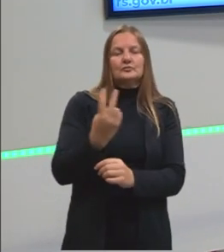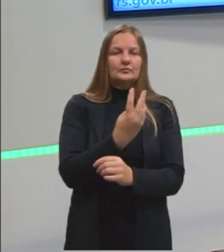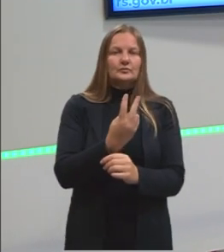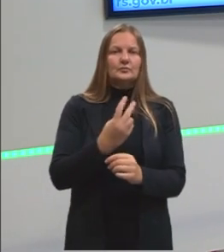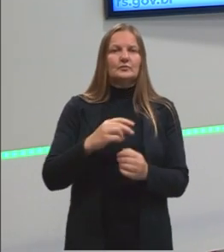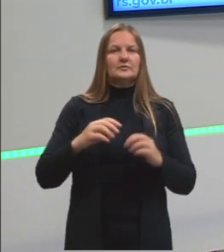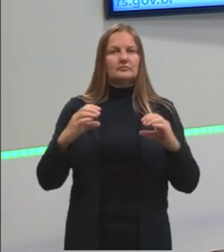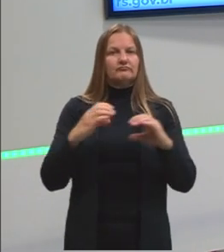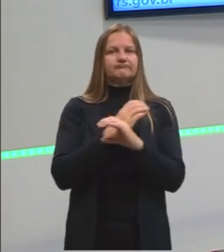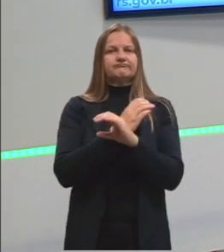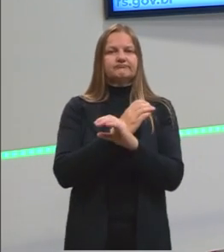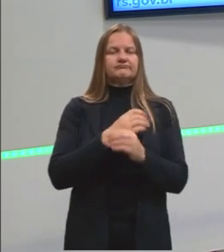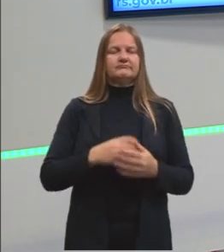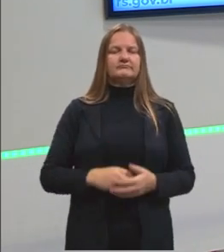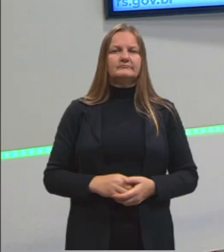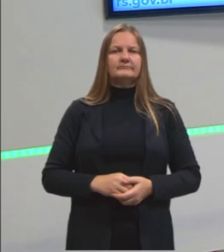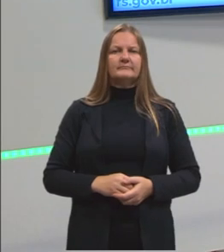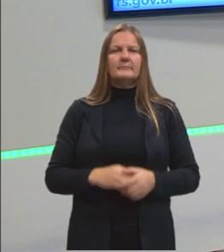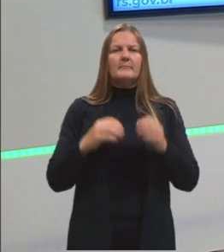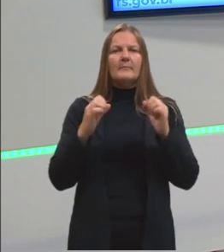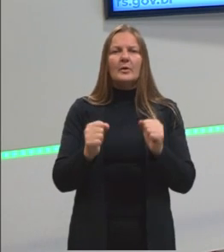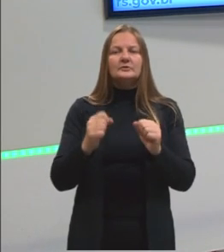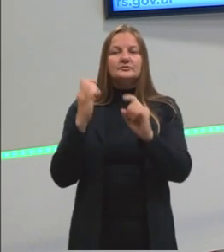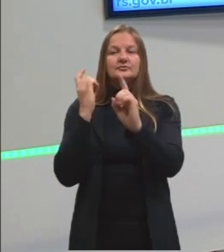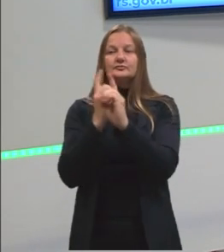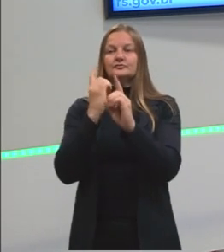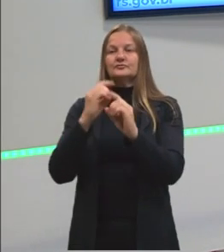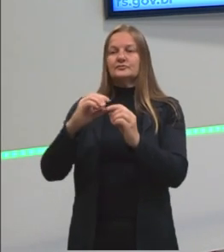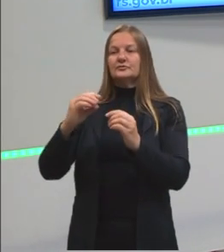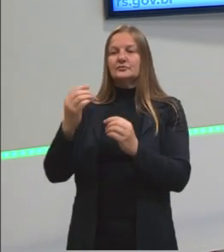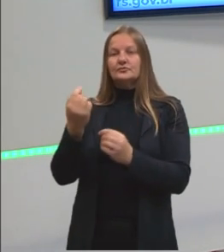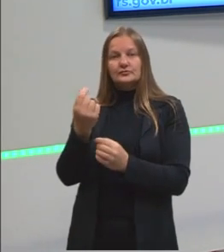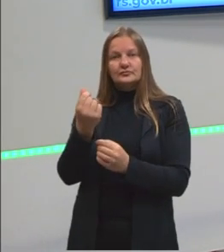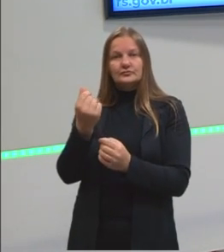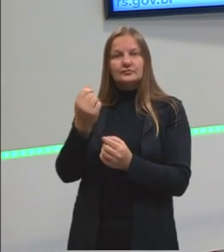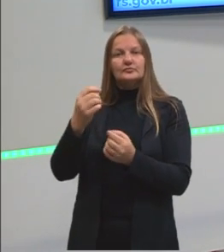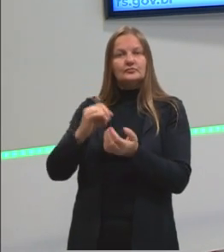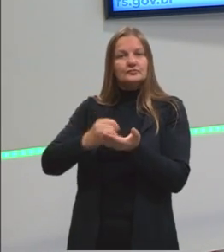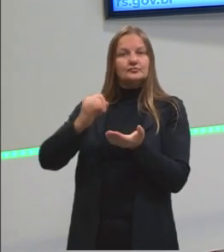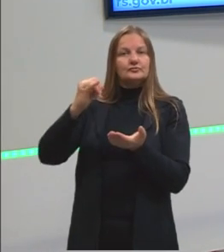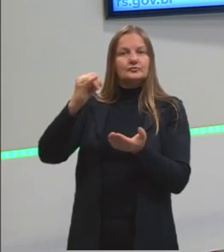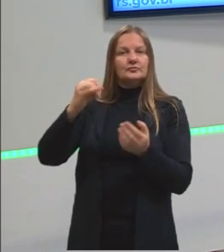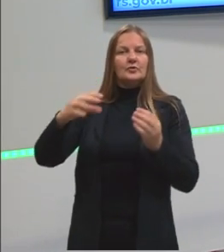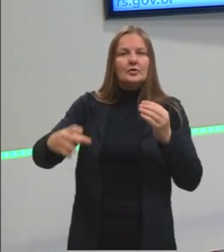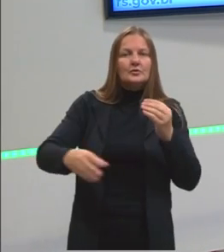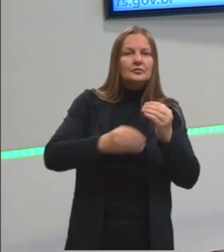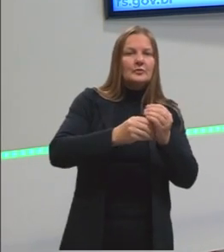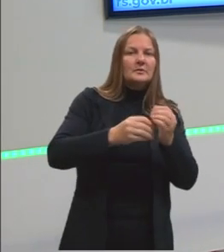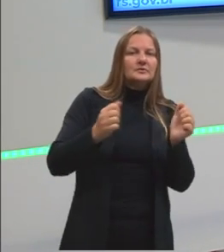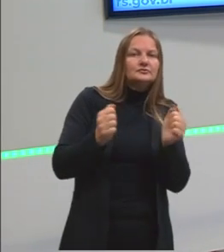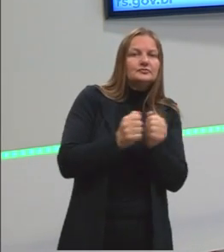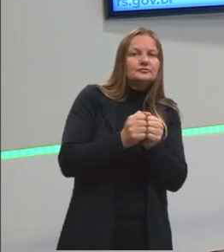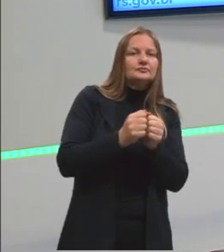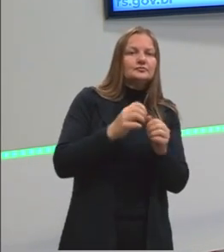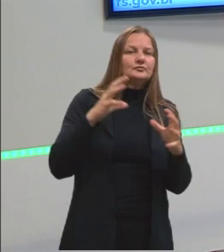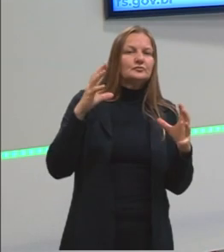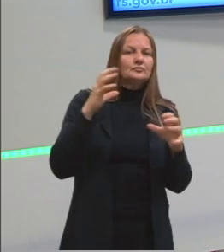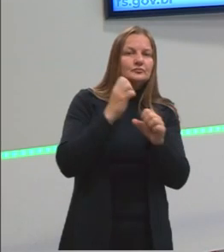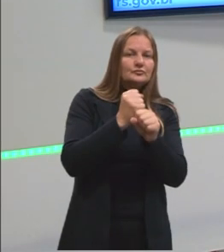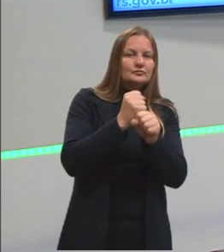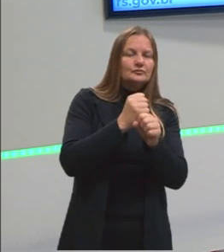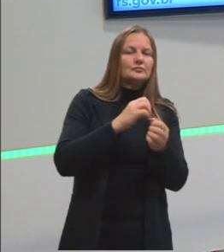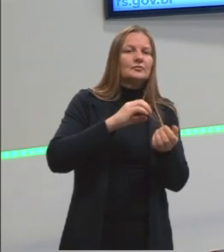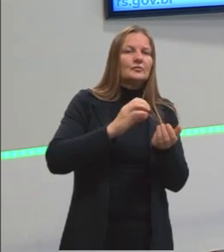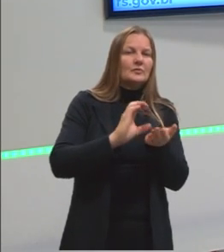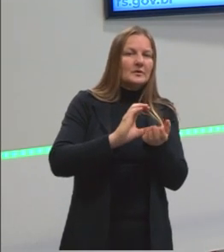mais completa. Eu posso descobrir o juro e somar o valor do juro ao valor do capital. Vou ter o montante, tá?